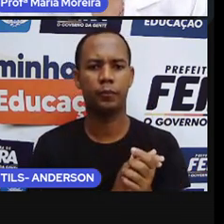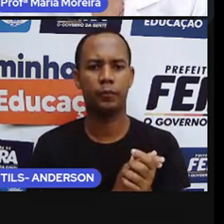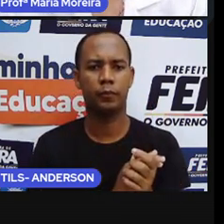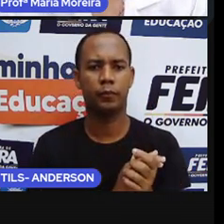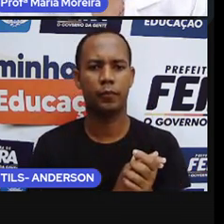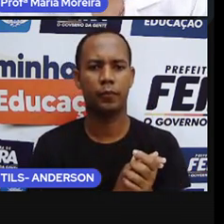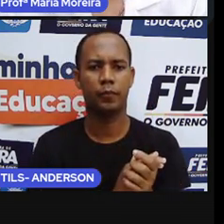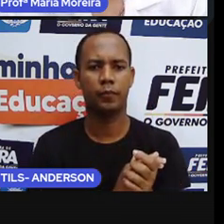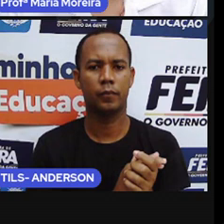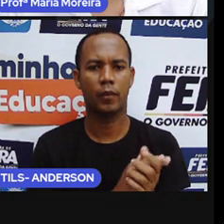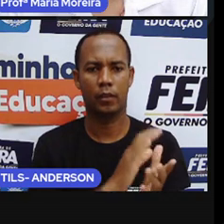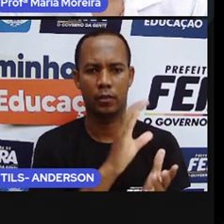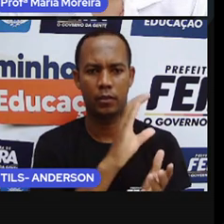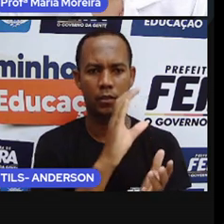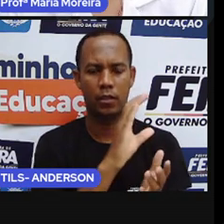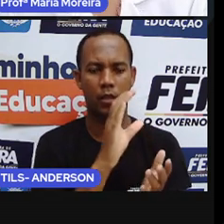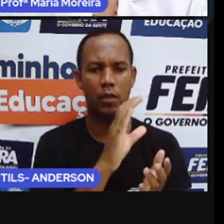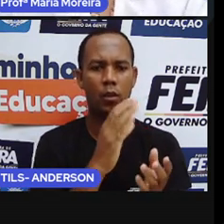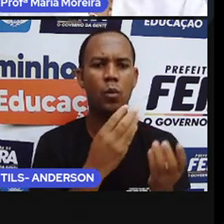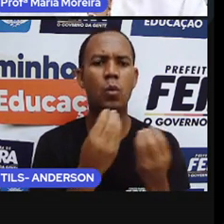são conhecidas, né?